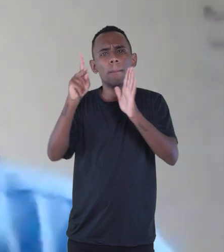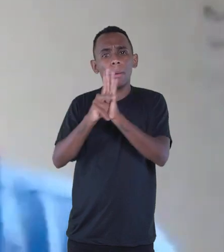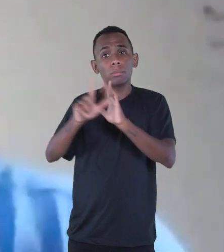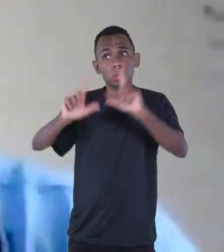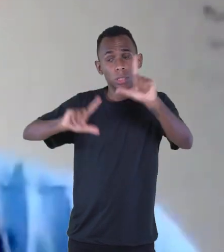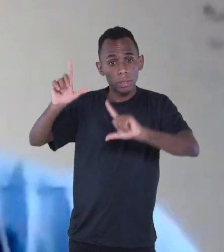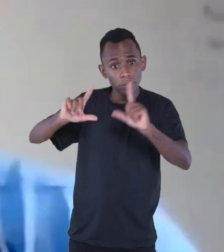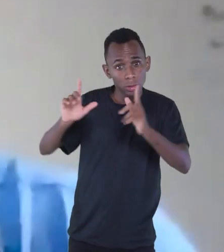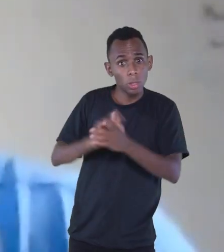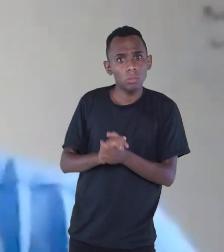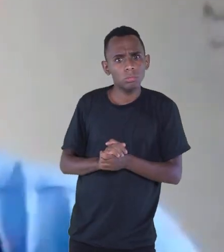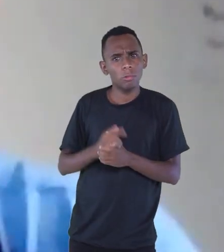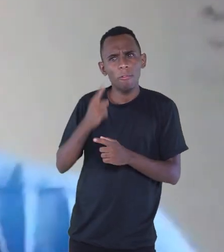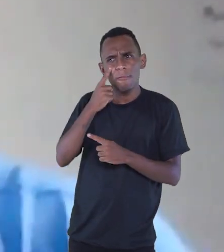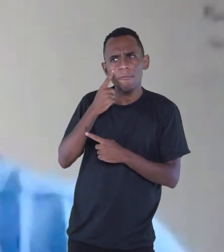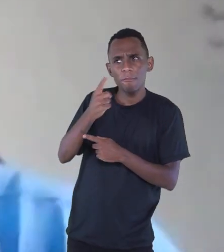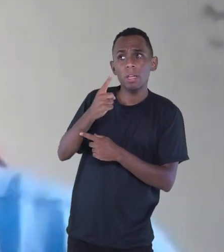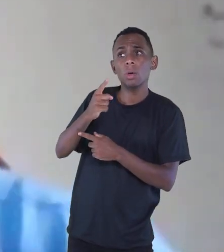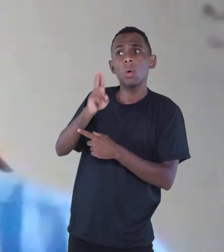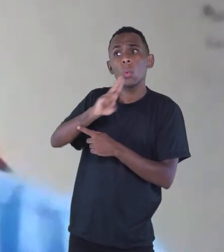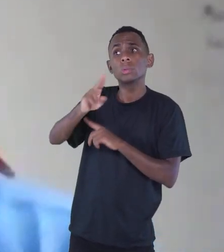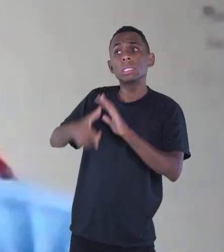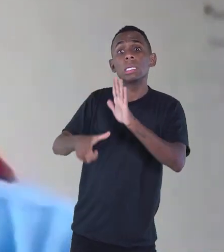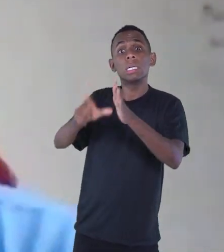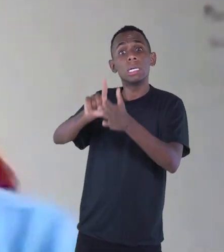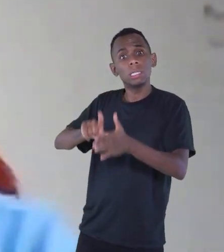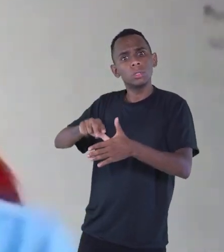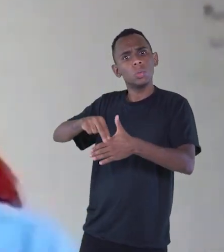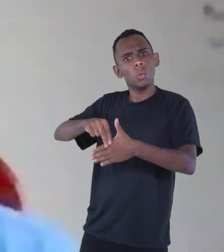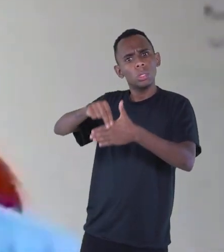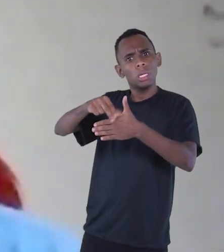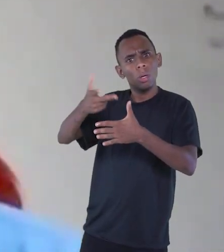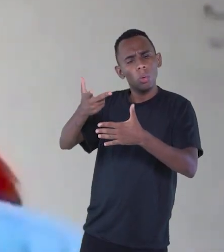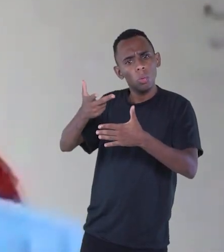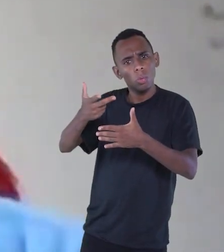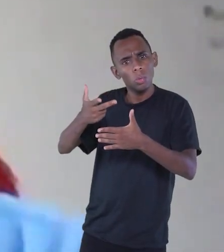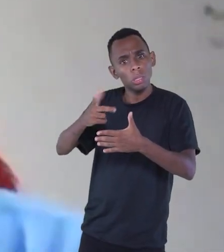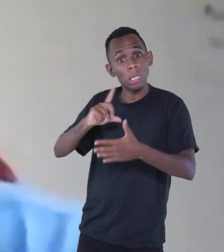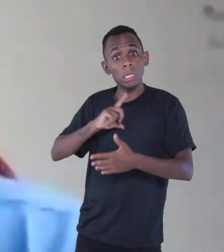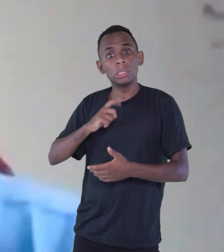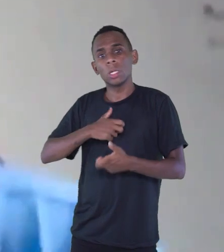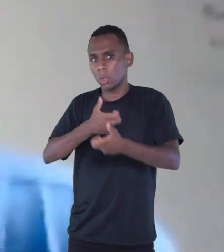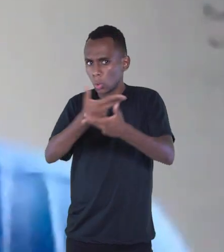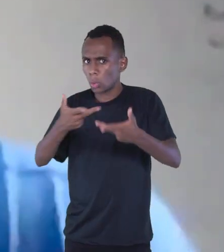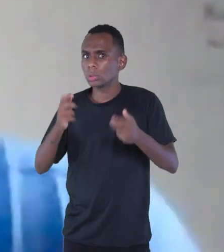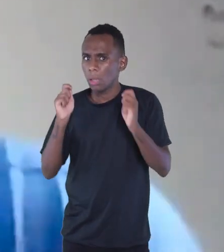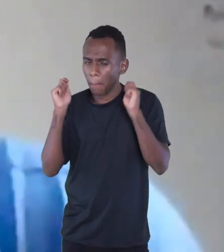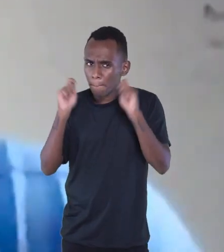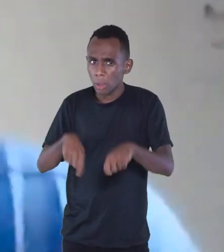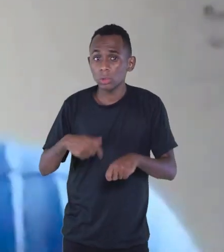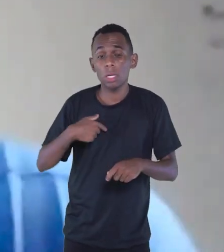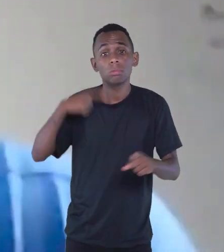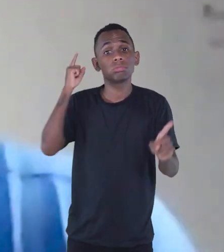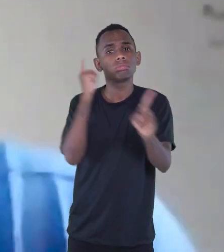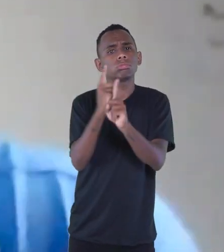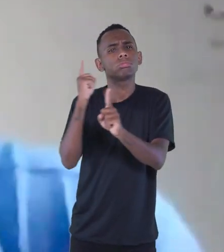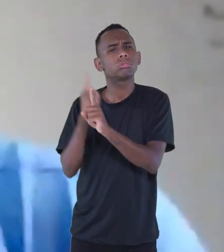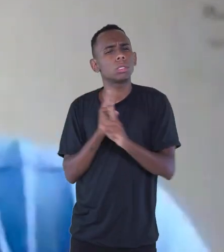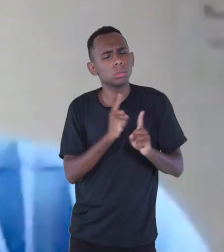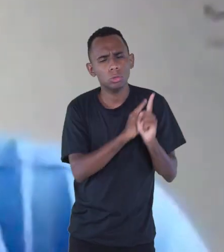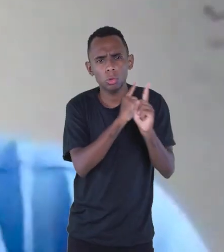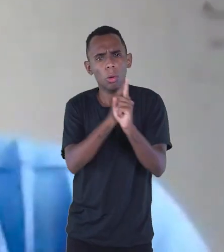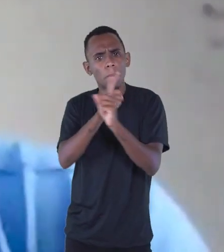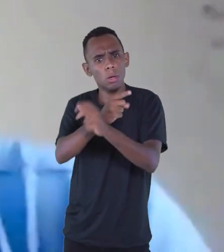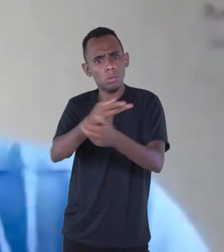aquilo é criado a partir de um livro de cordel, eu falei, peraí, então tem coisas aí. E aí eu fui descobrindo alguns clássicos.